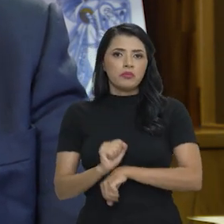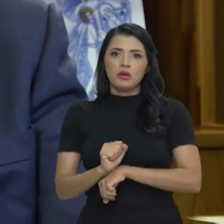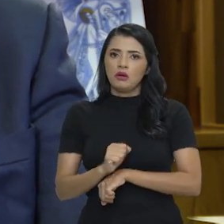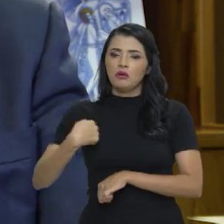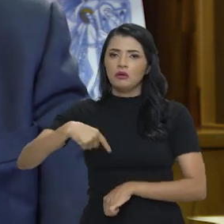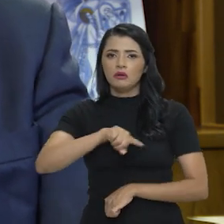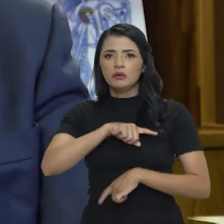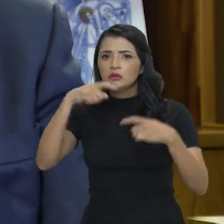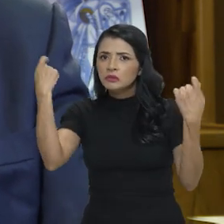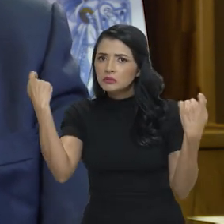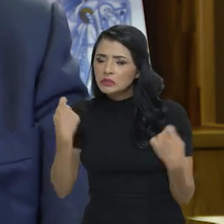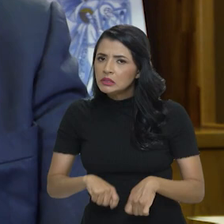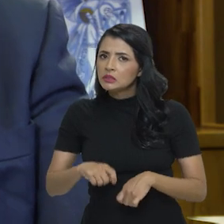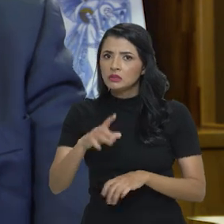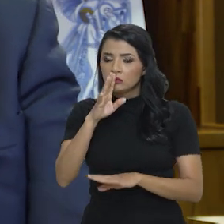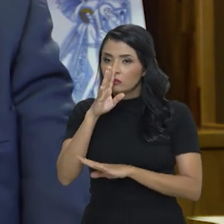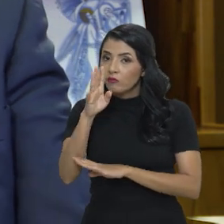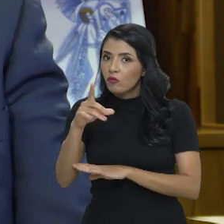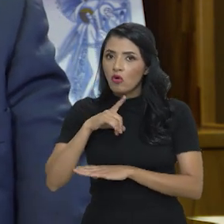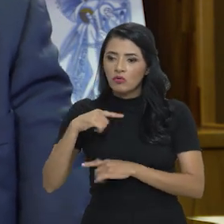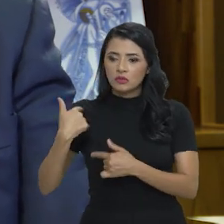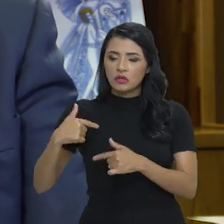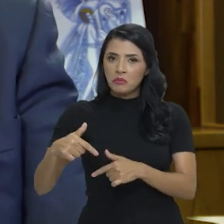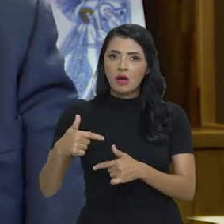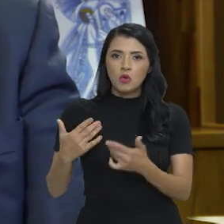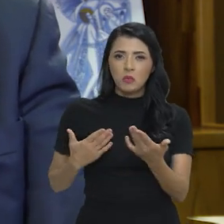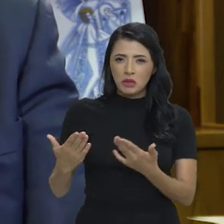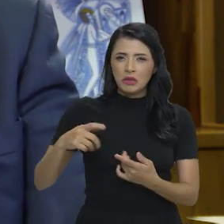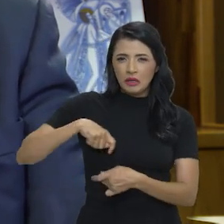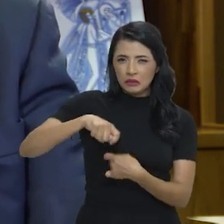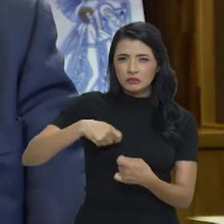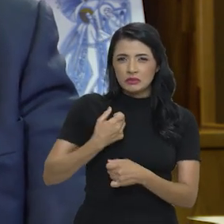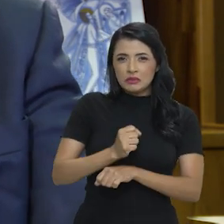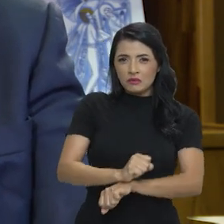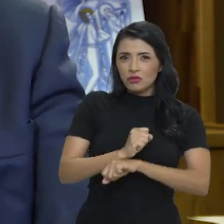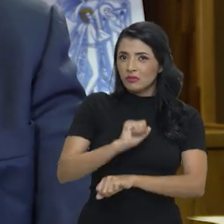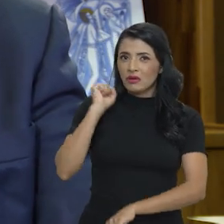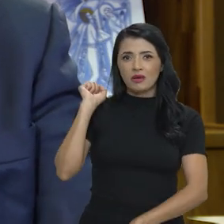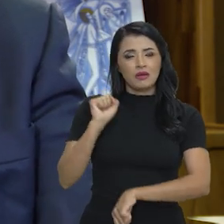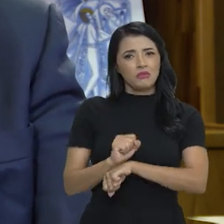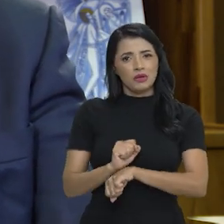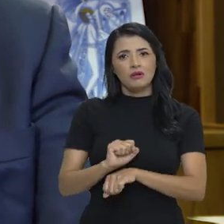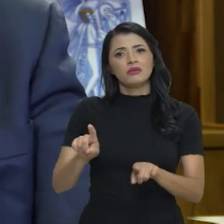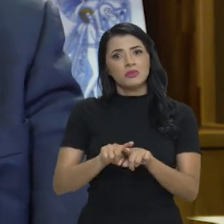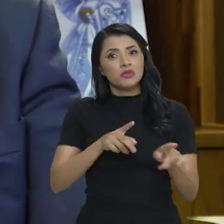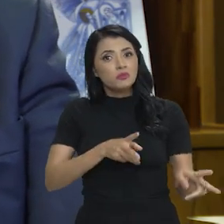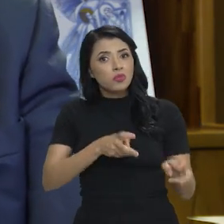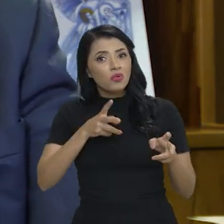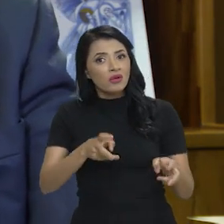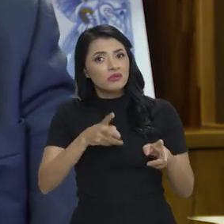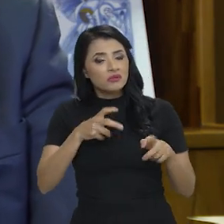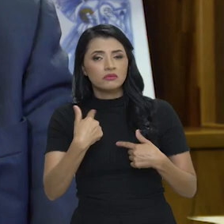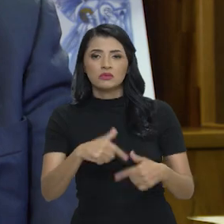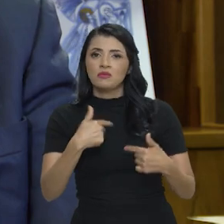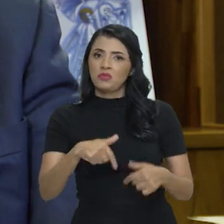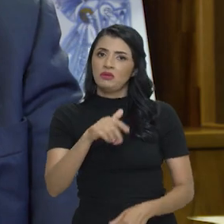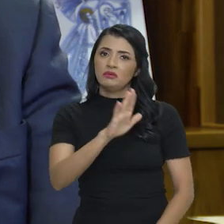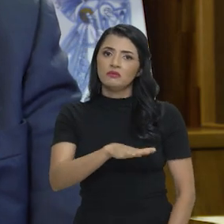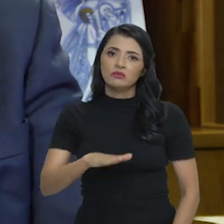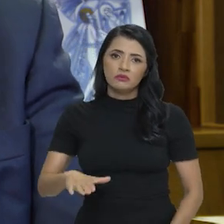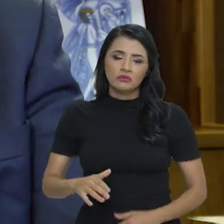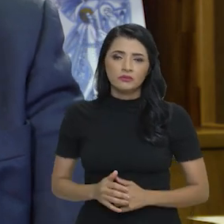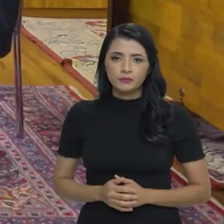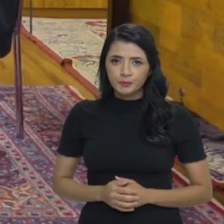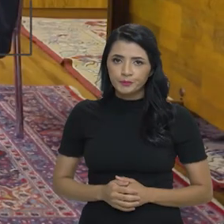precisamos mirar a erradicação do trabalho análogo à escravidão e a exploração de mão de obra infantil. Então,